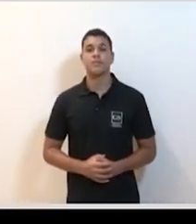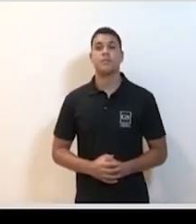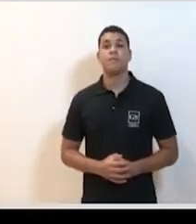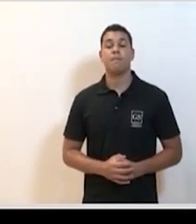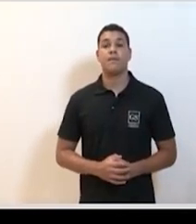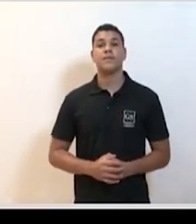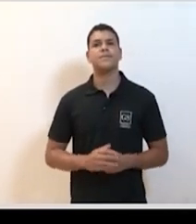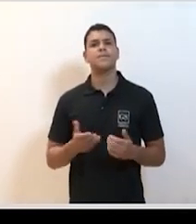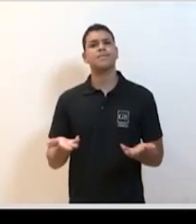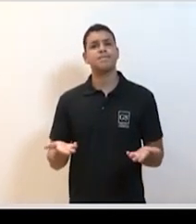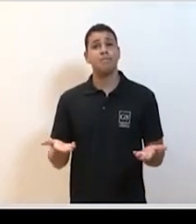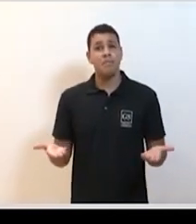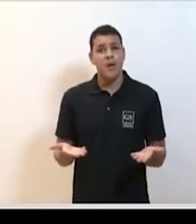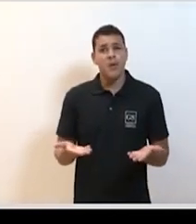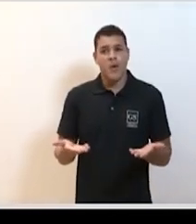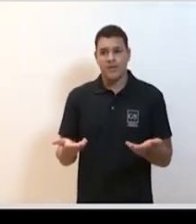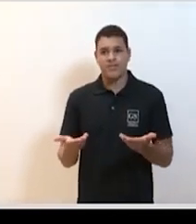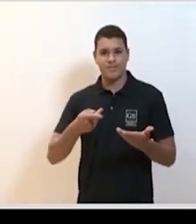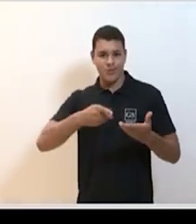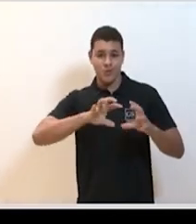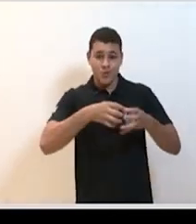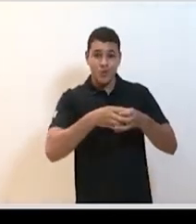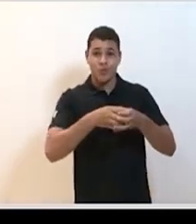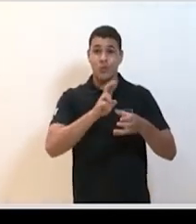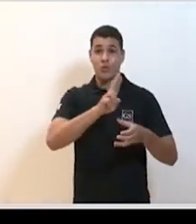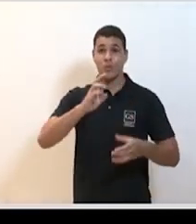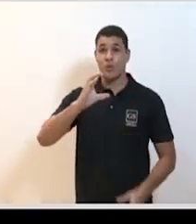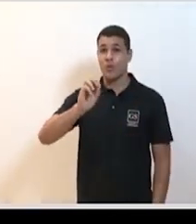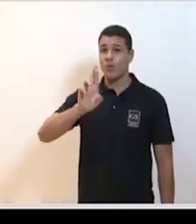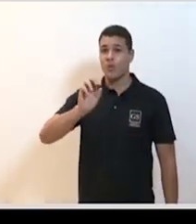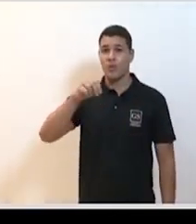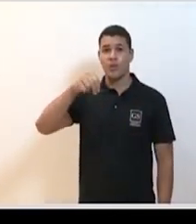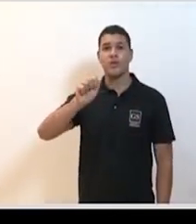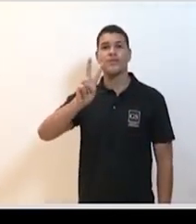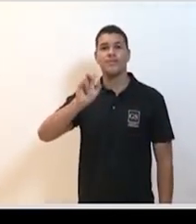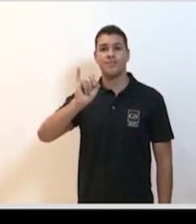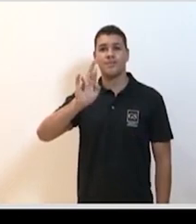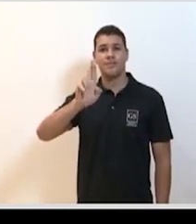Agora, tem um histórico, o coronavírus. Novamente, a gente volta para o livro do Camille.